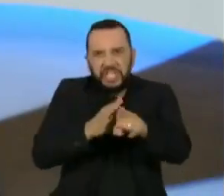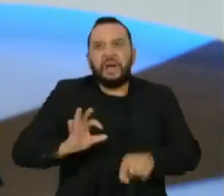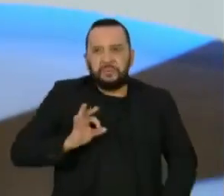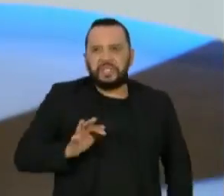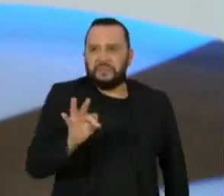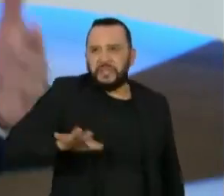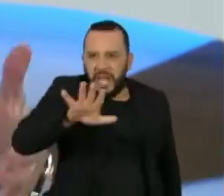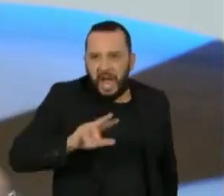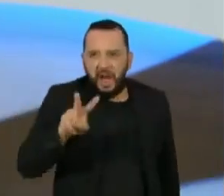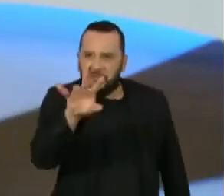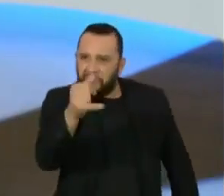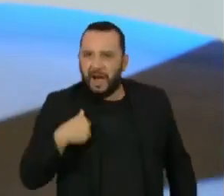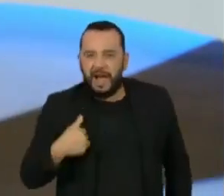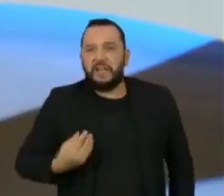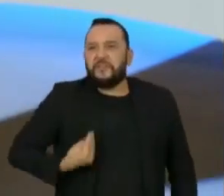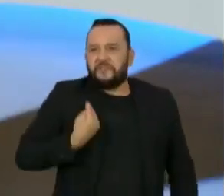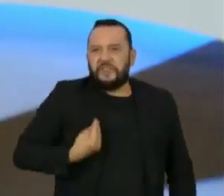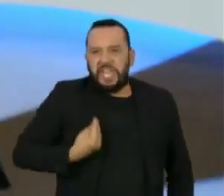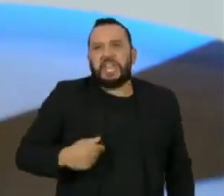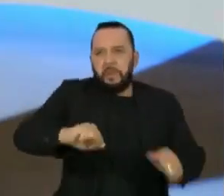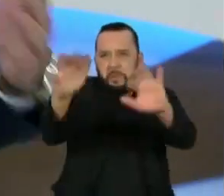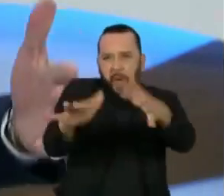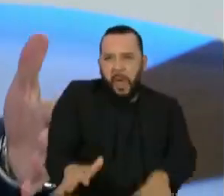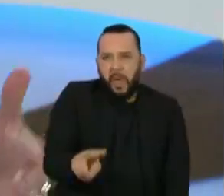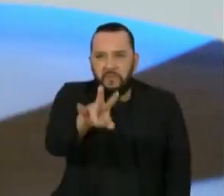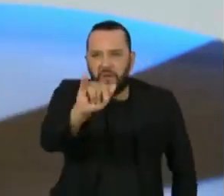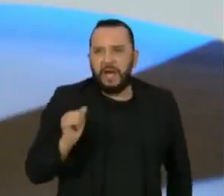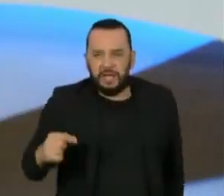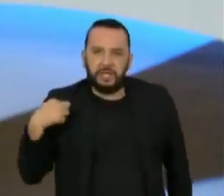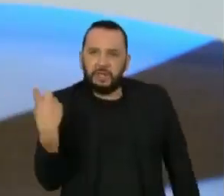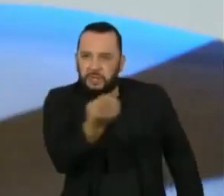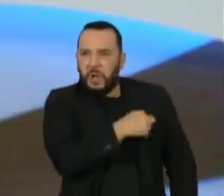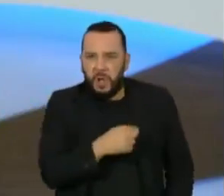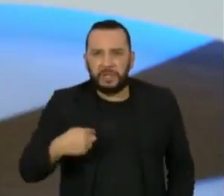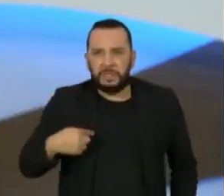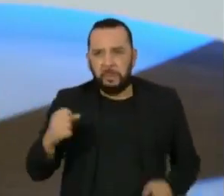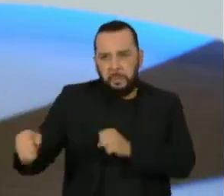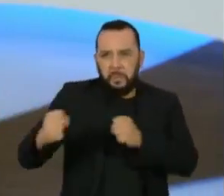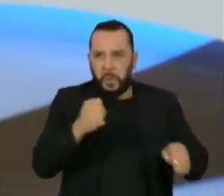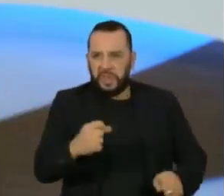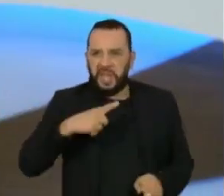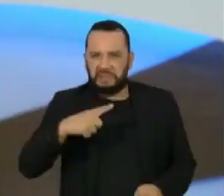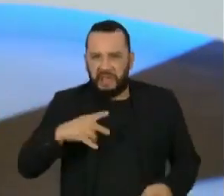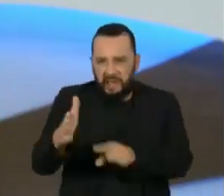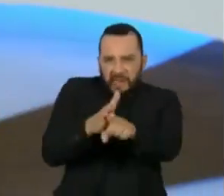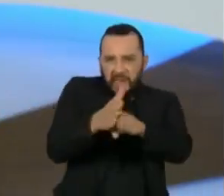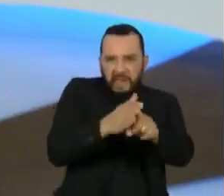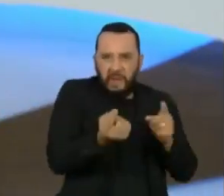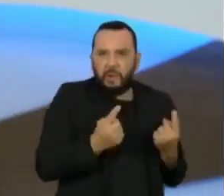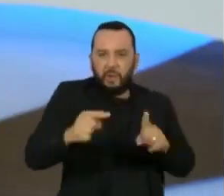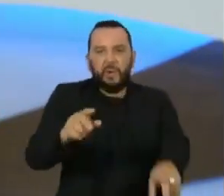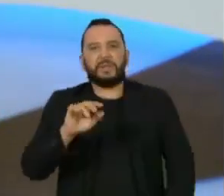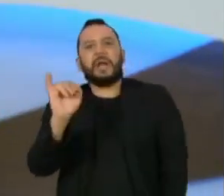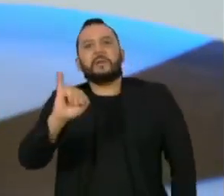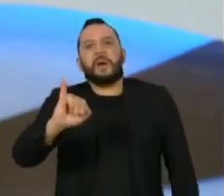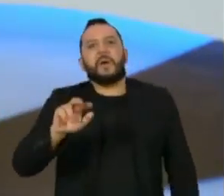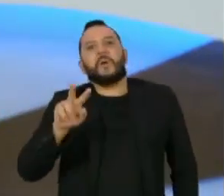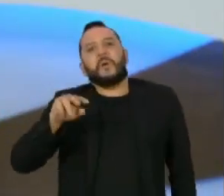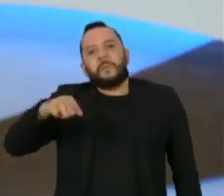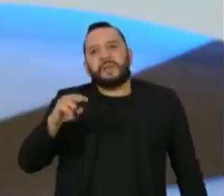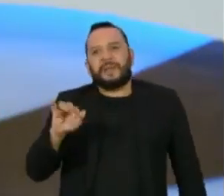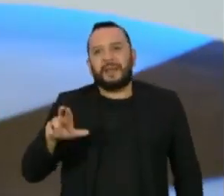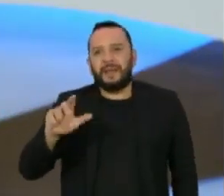Polícia Federal, nós teríamos nossa vida devassada, que eles iriam usar todo o poder que eles possuem contra os irmãos Miranda,